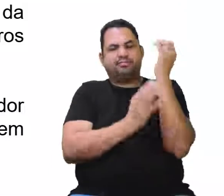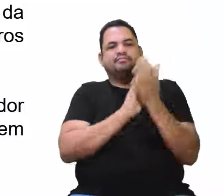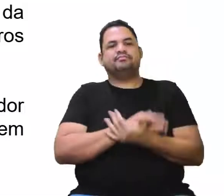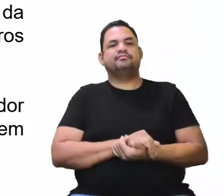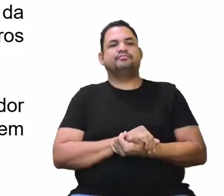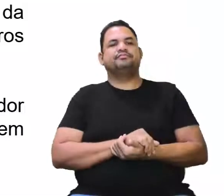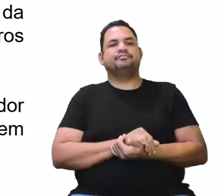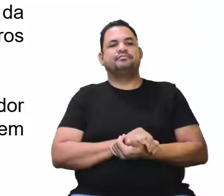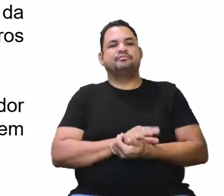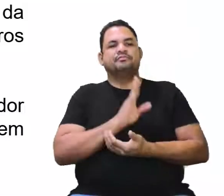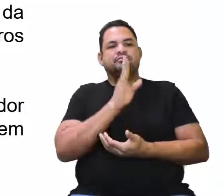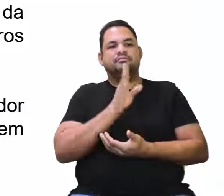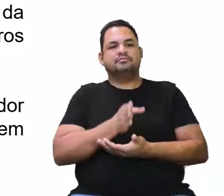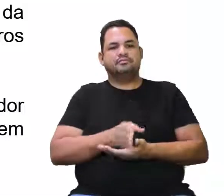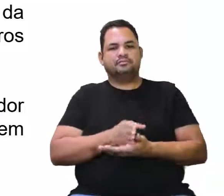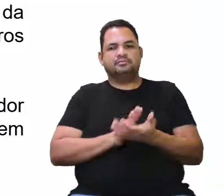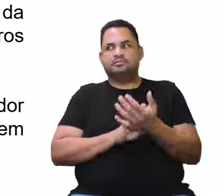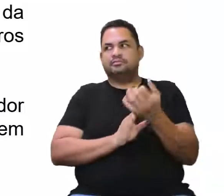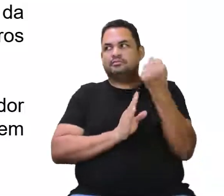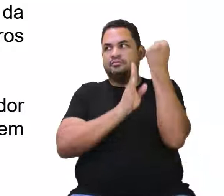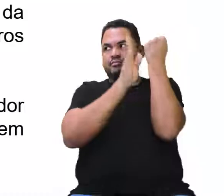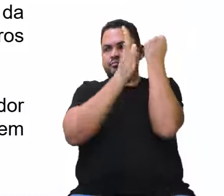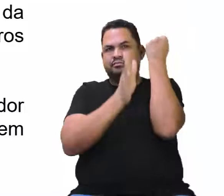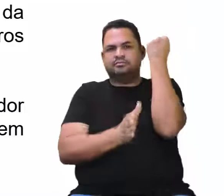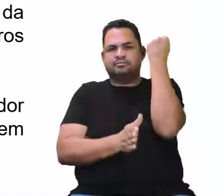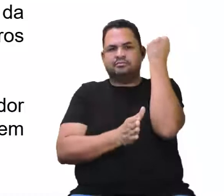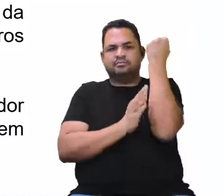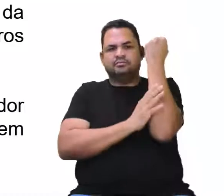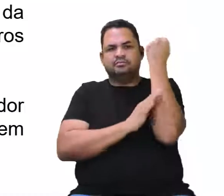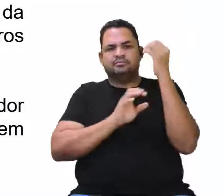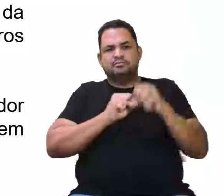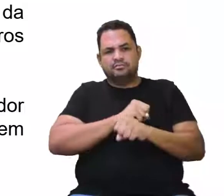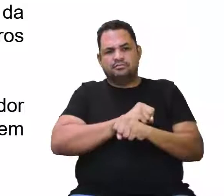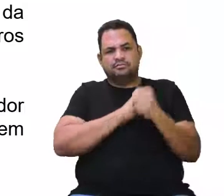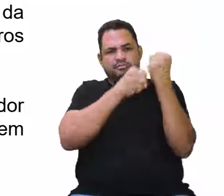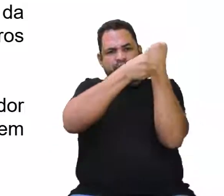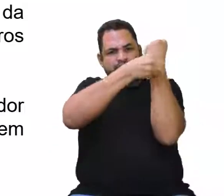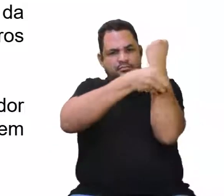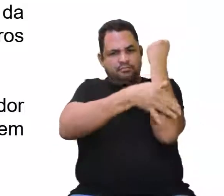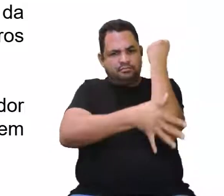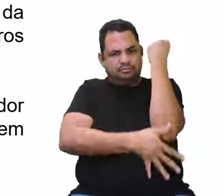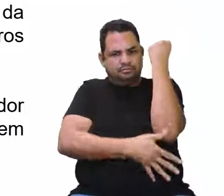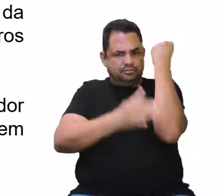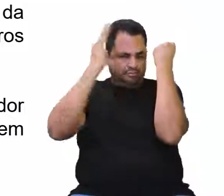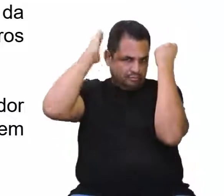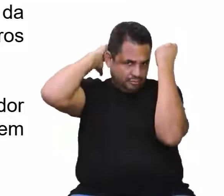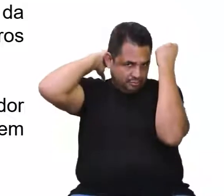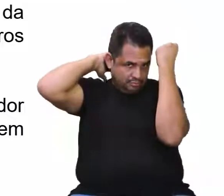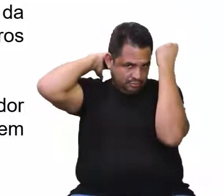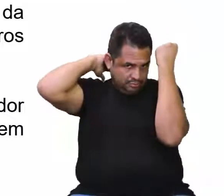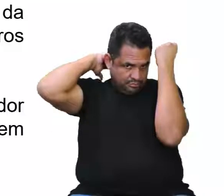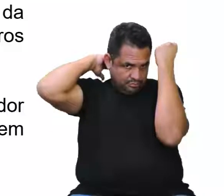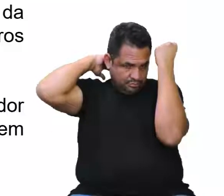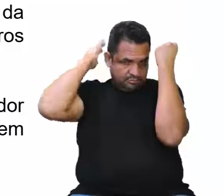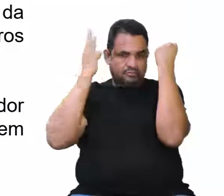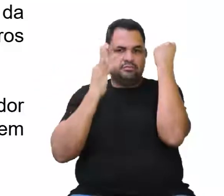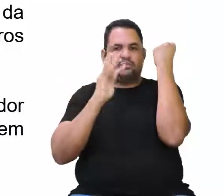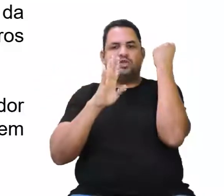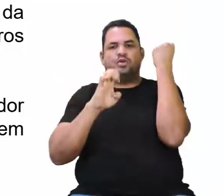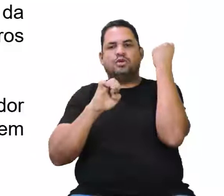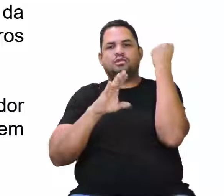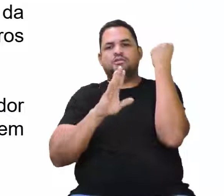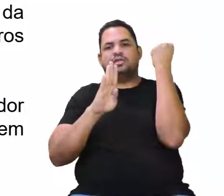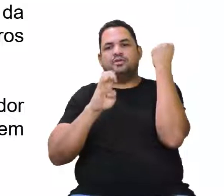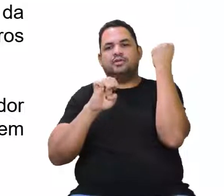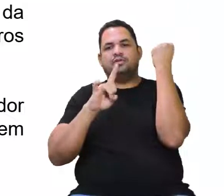em sentido longitudinal e distribuída pela nuca, pela nuca, o tórax,